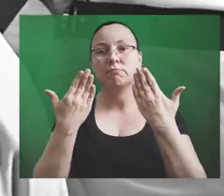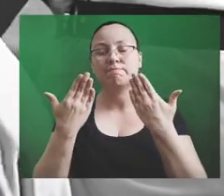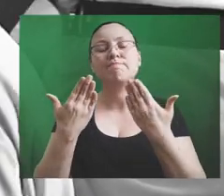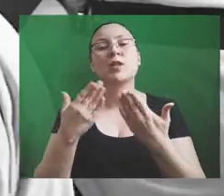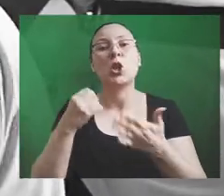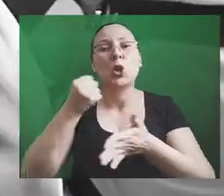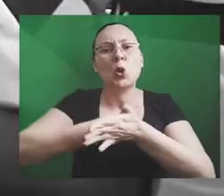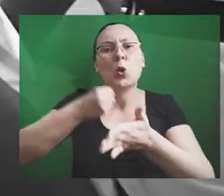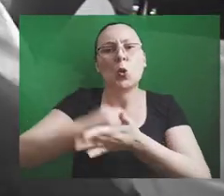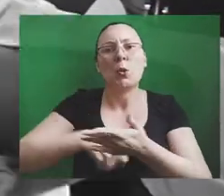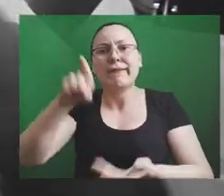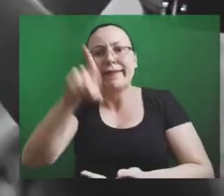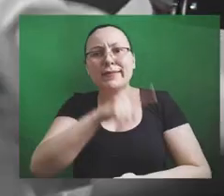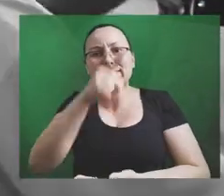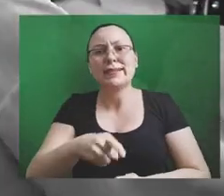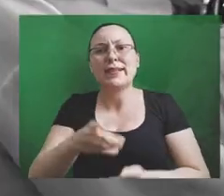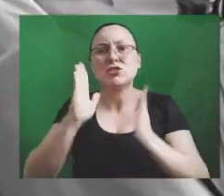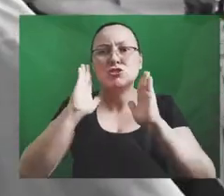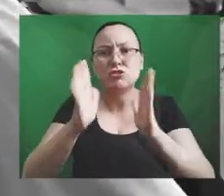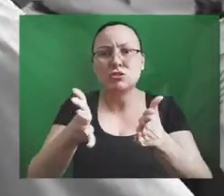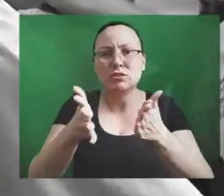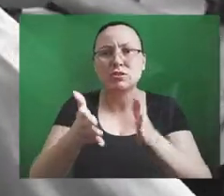imediata revogação do decreto.